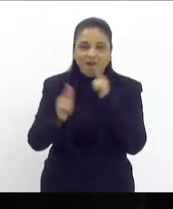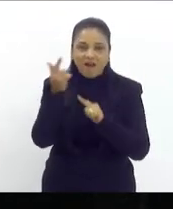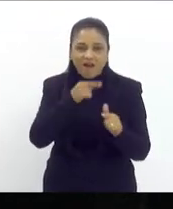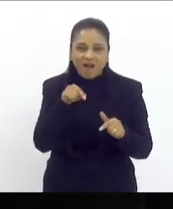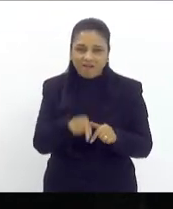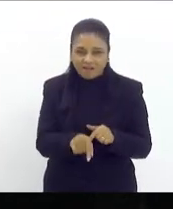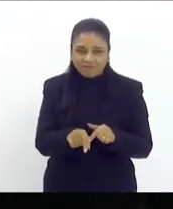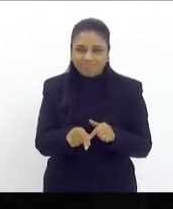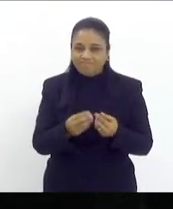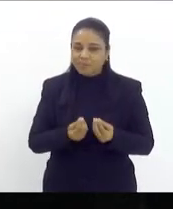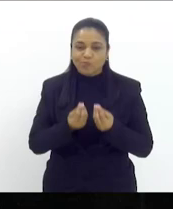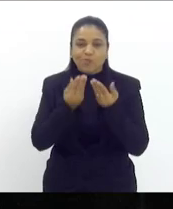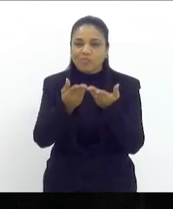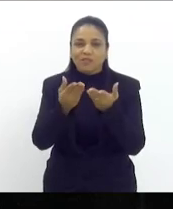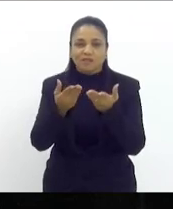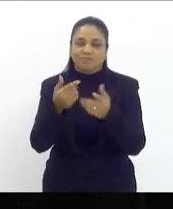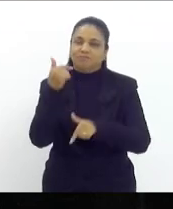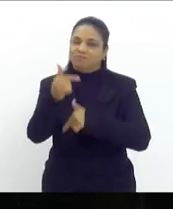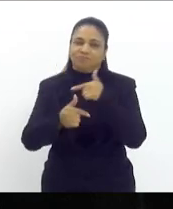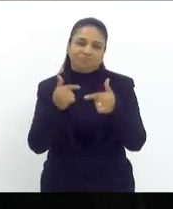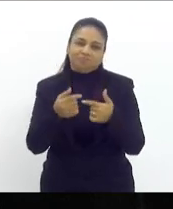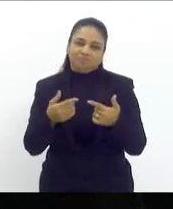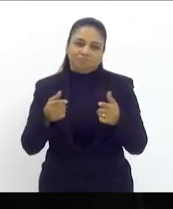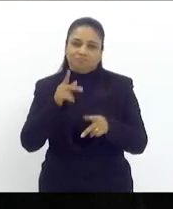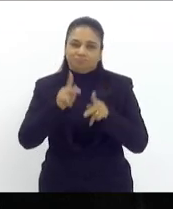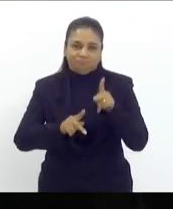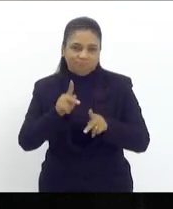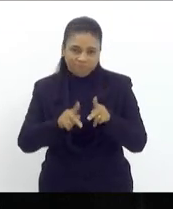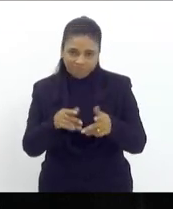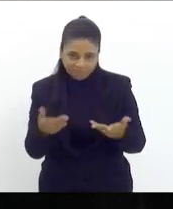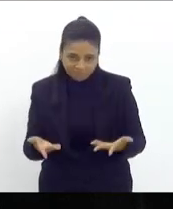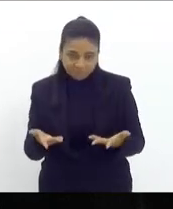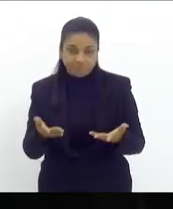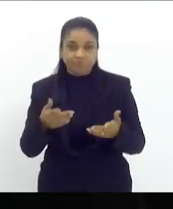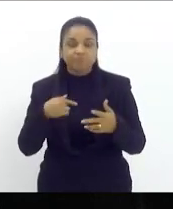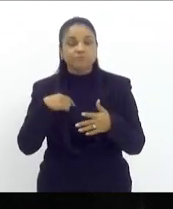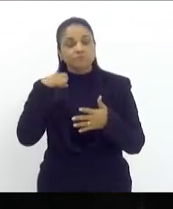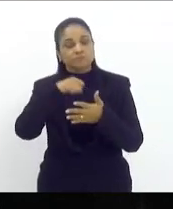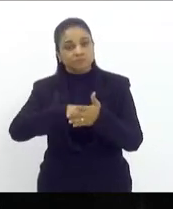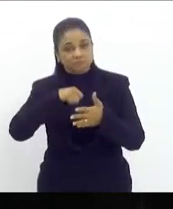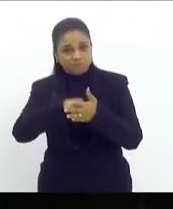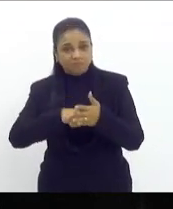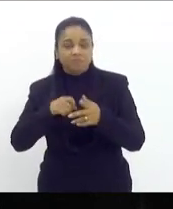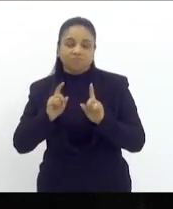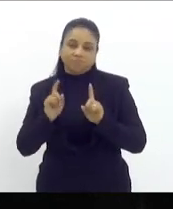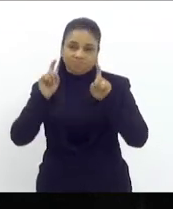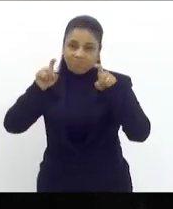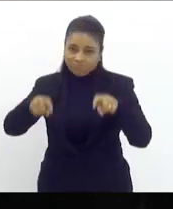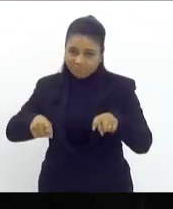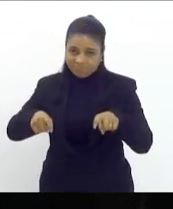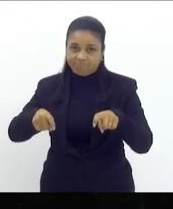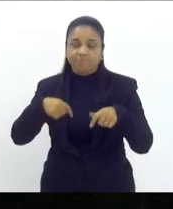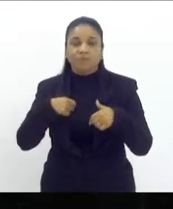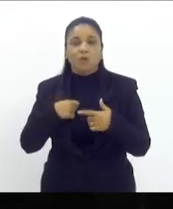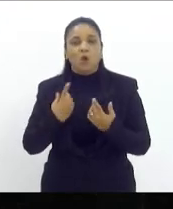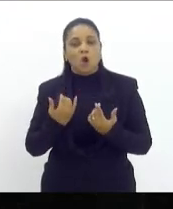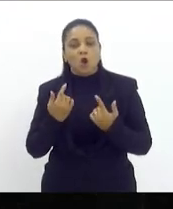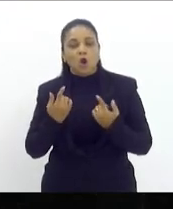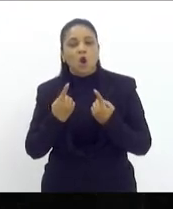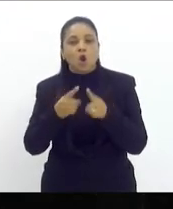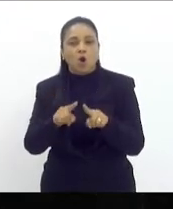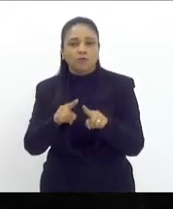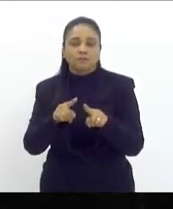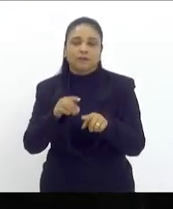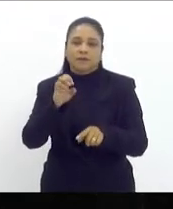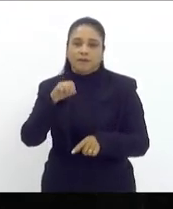mas não entregam para a população então o nosso mandato vai continuar lutando contra as covardias da Enel contra as covardias